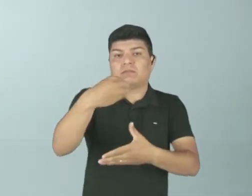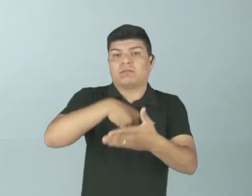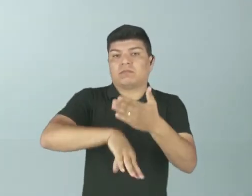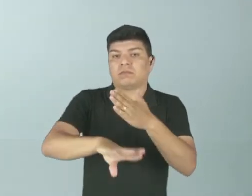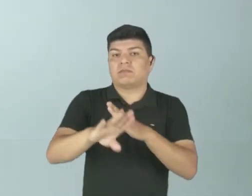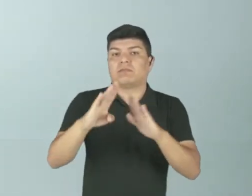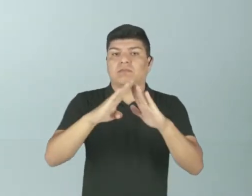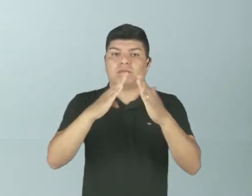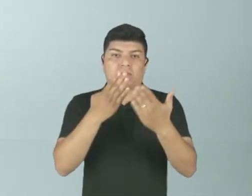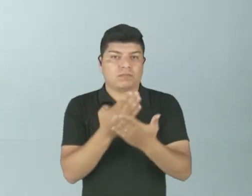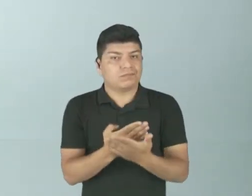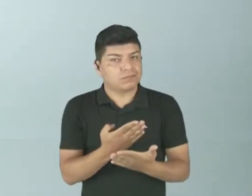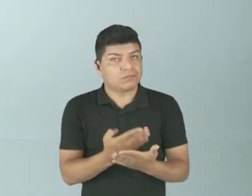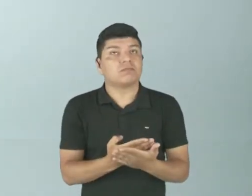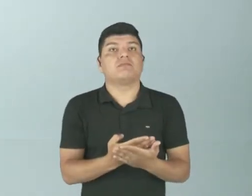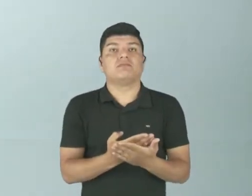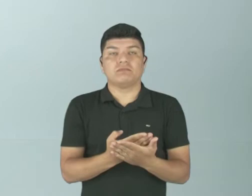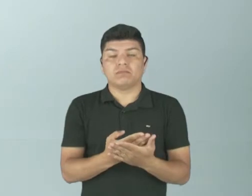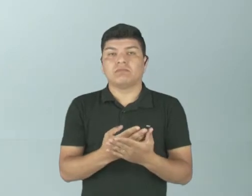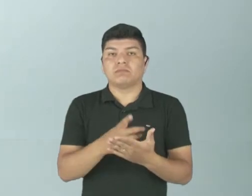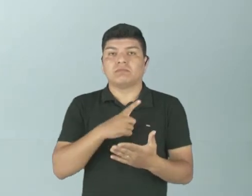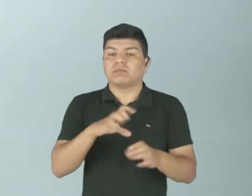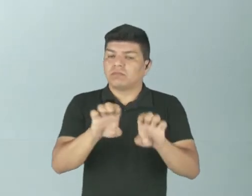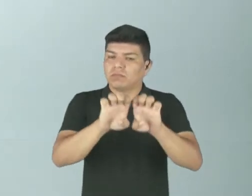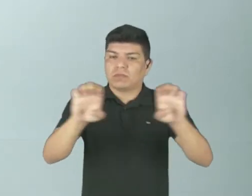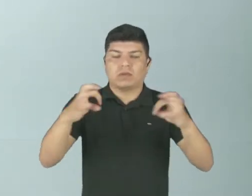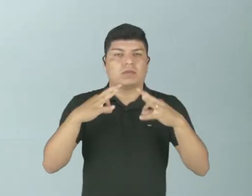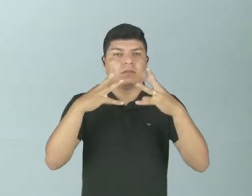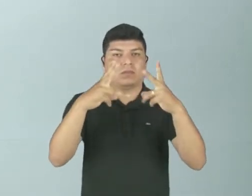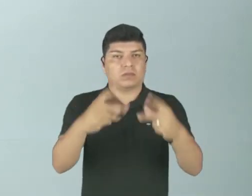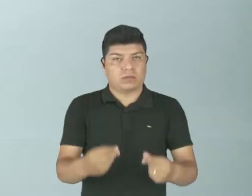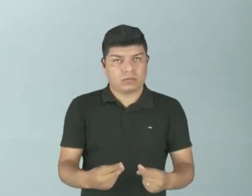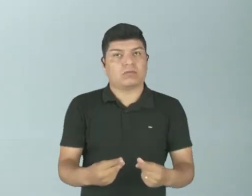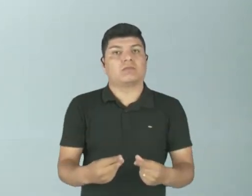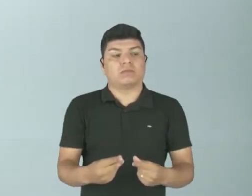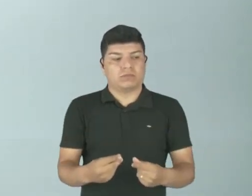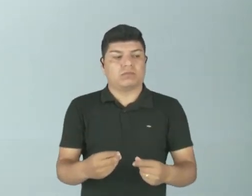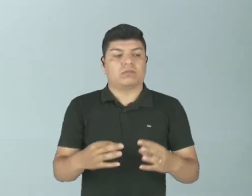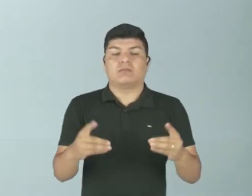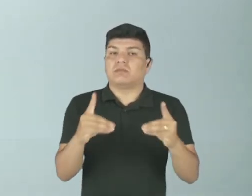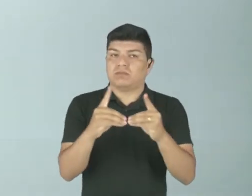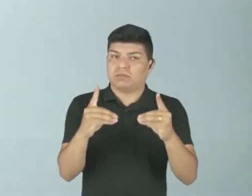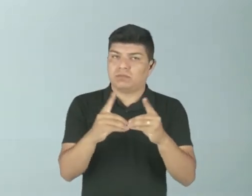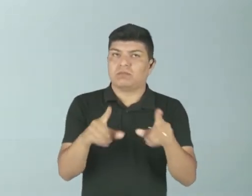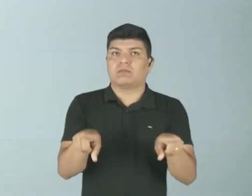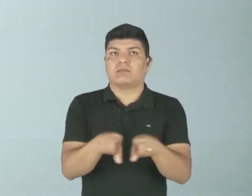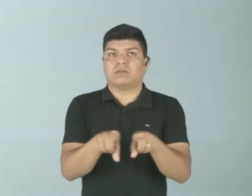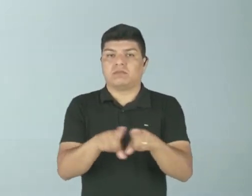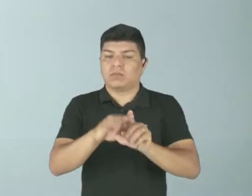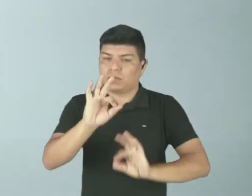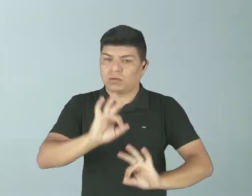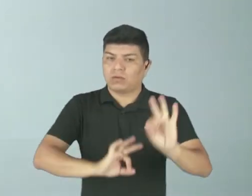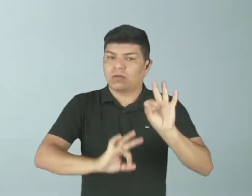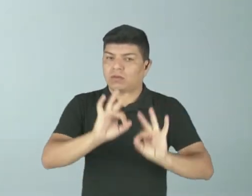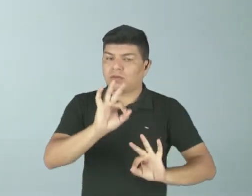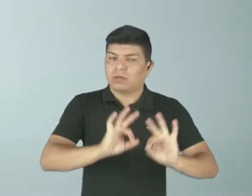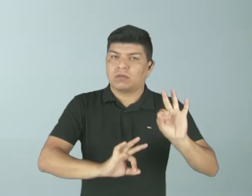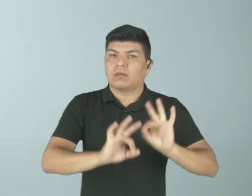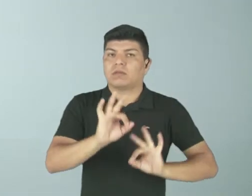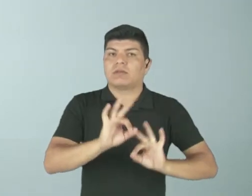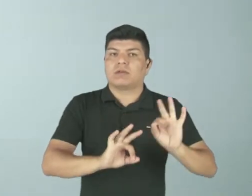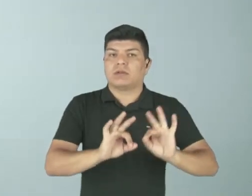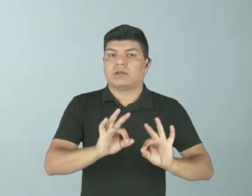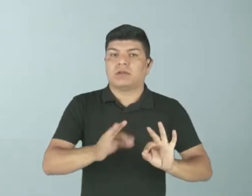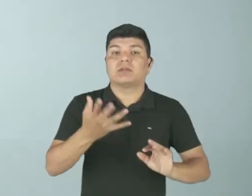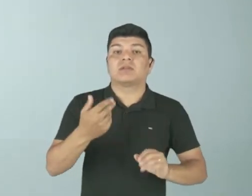ambiente escolar, né? Que tem toda uma estrutura, tem toda uma didática, tem todo um preparo elaborado para que